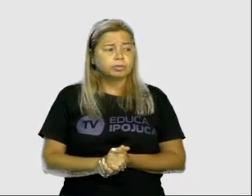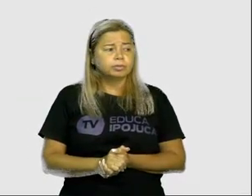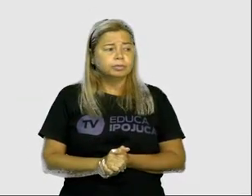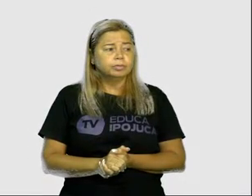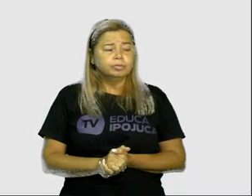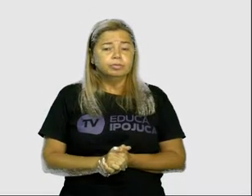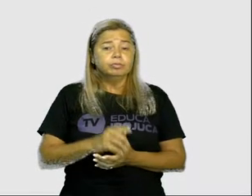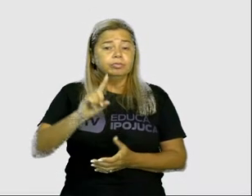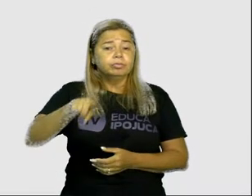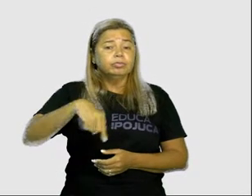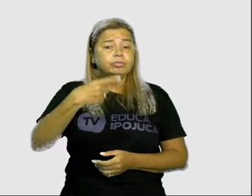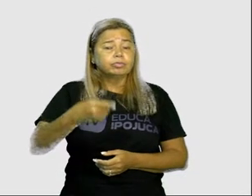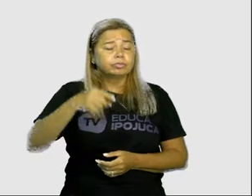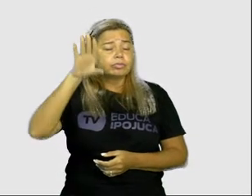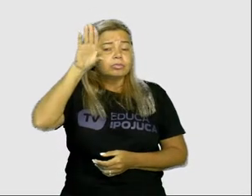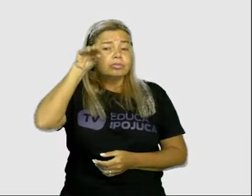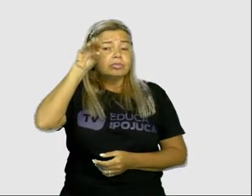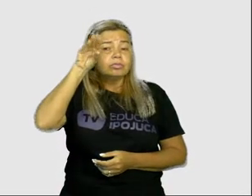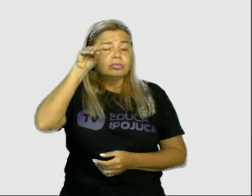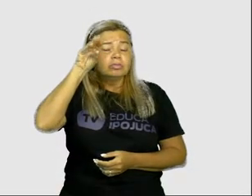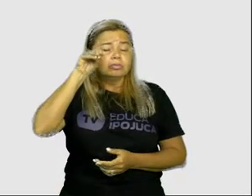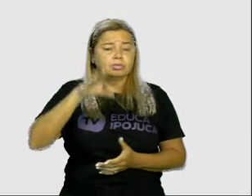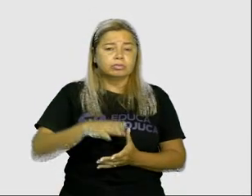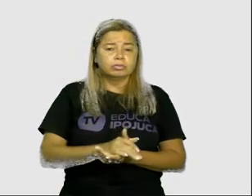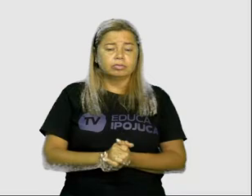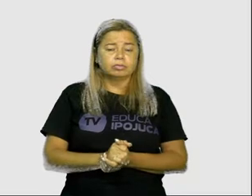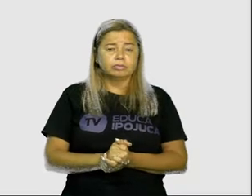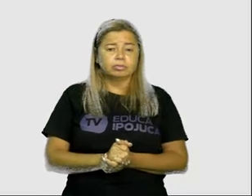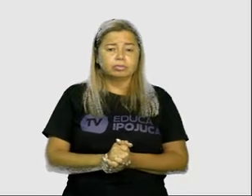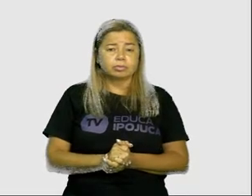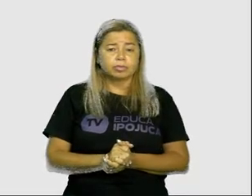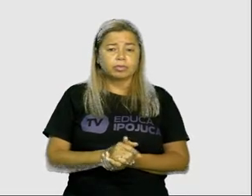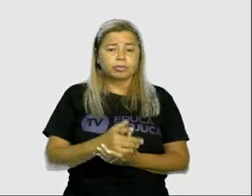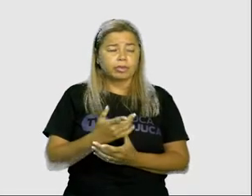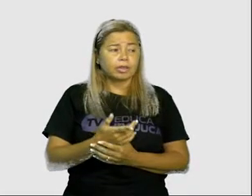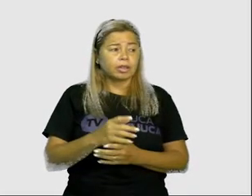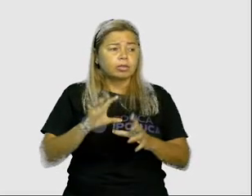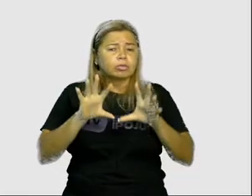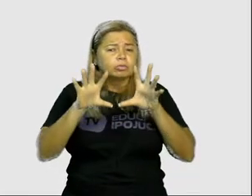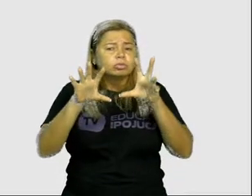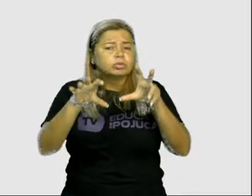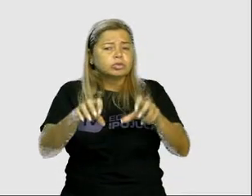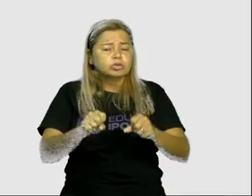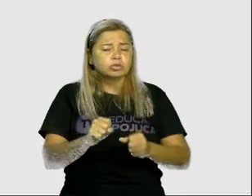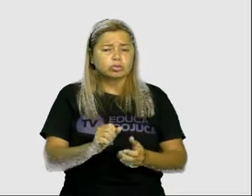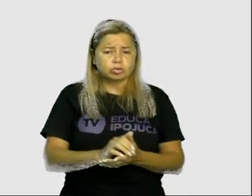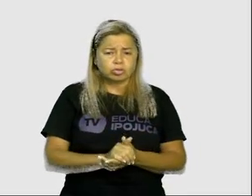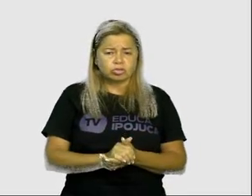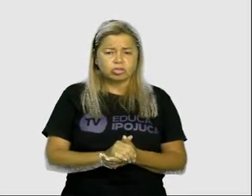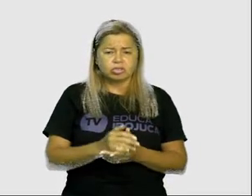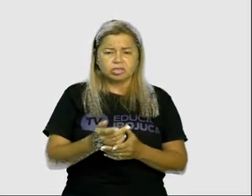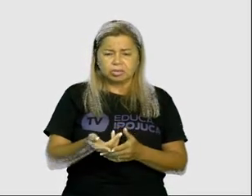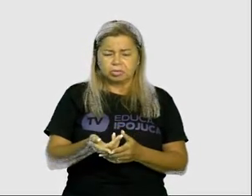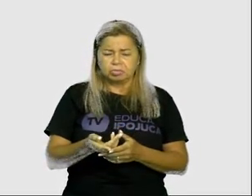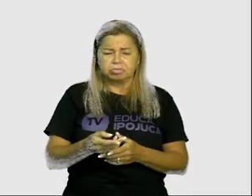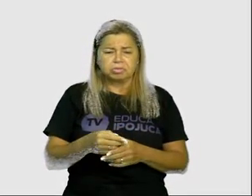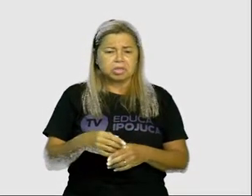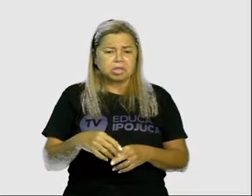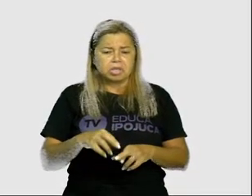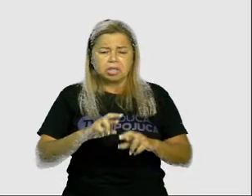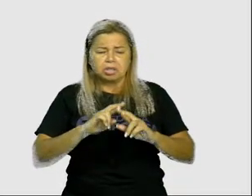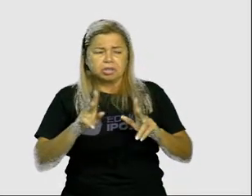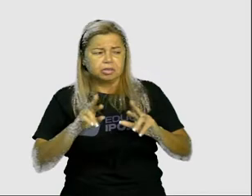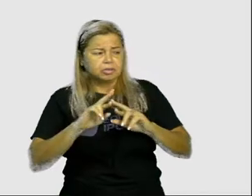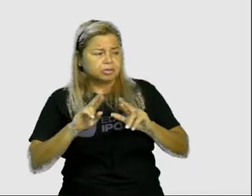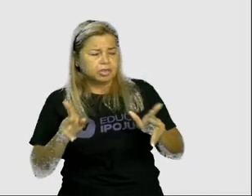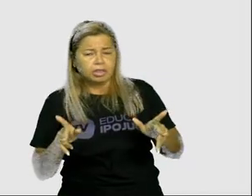Outra curiosidade. Vamos lá. Esse bichinho é estranho para nós. Por quê? Porque é